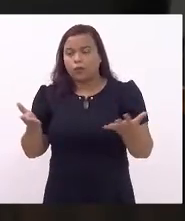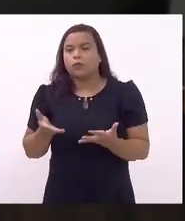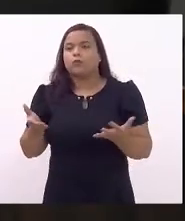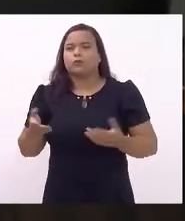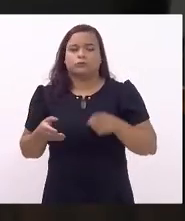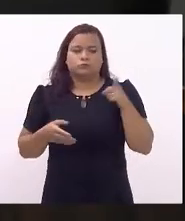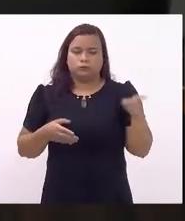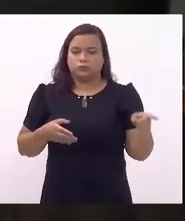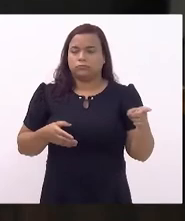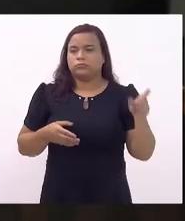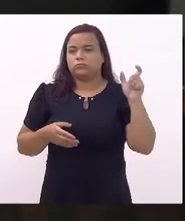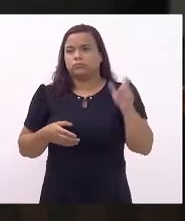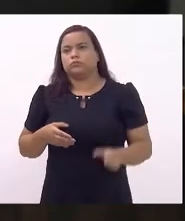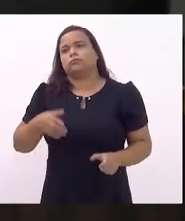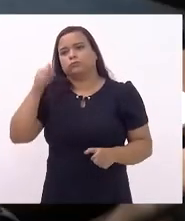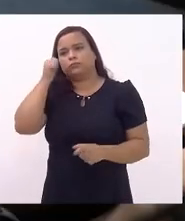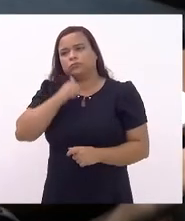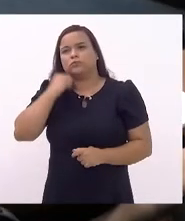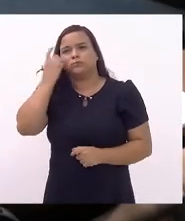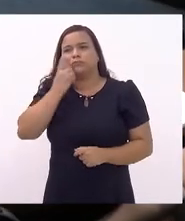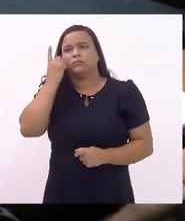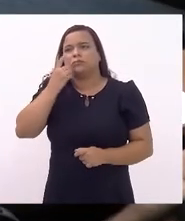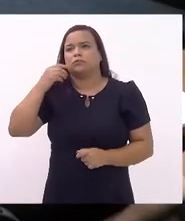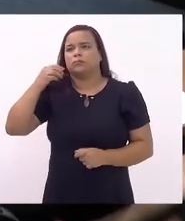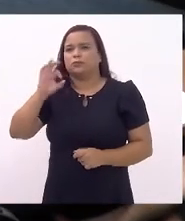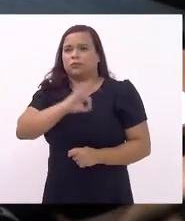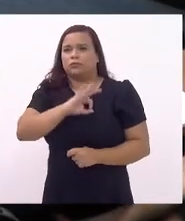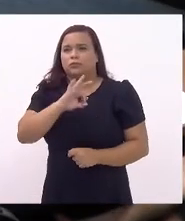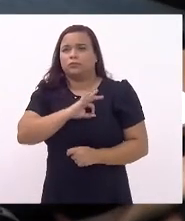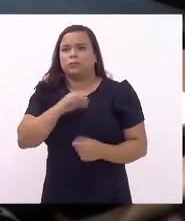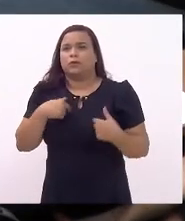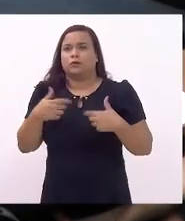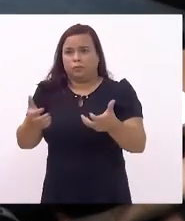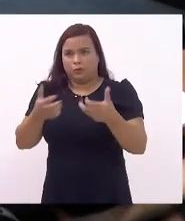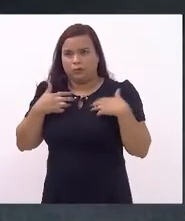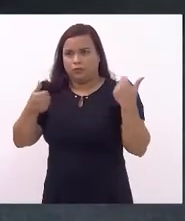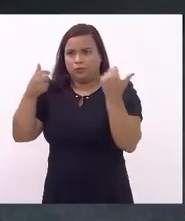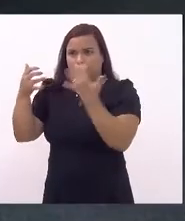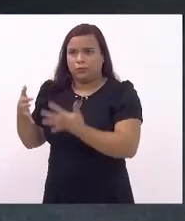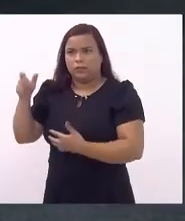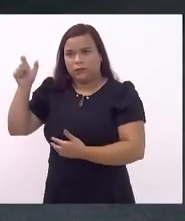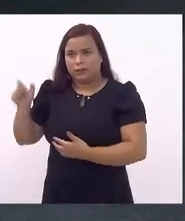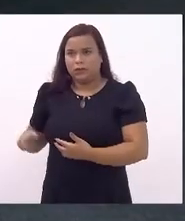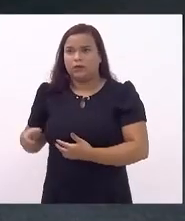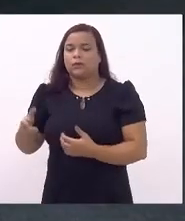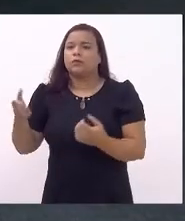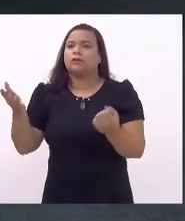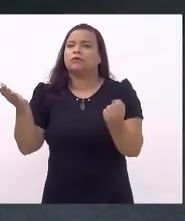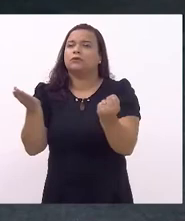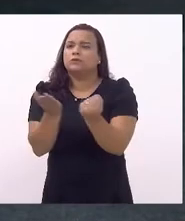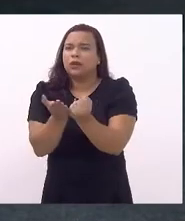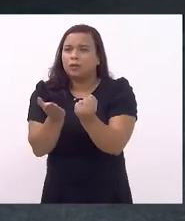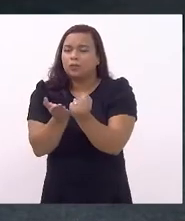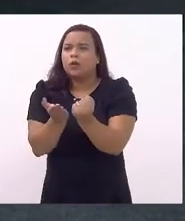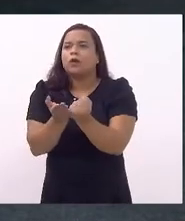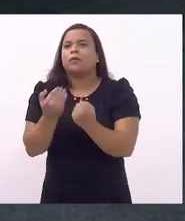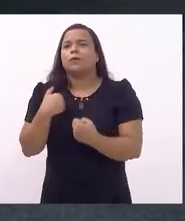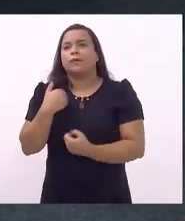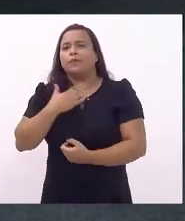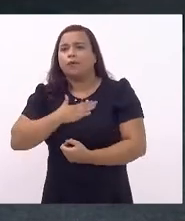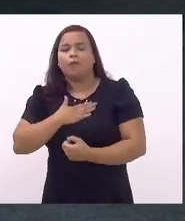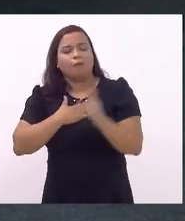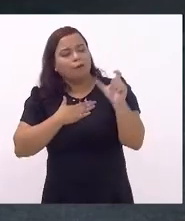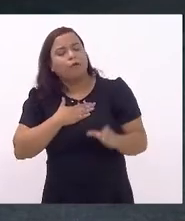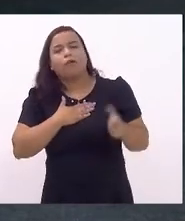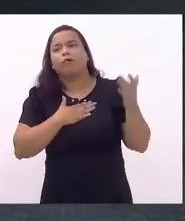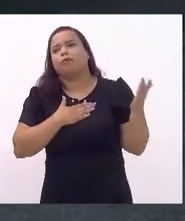deputada, querida deputada Marta Rocha. Não, eu quero só aqui externar o deputado Samuel, uma pessoa, porque eu tenho um profundo apreço